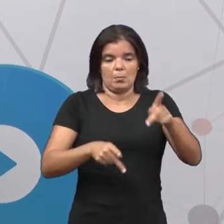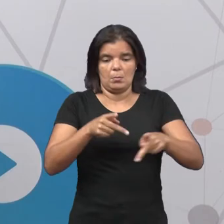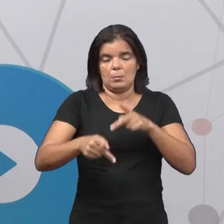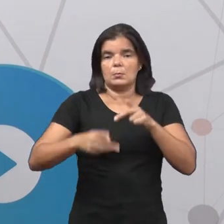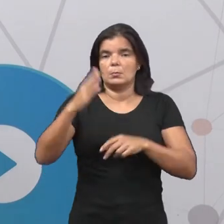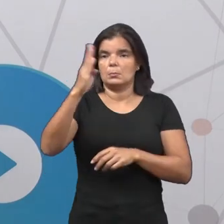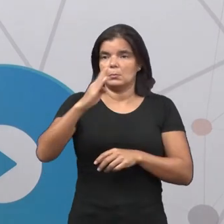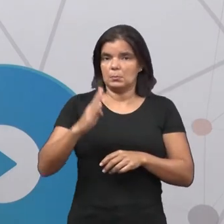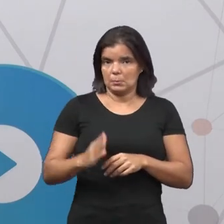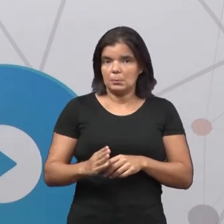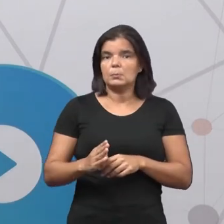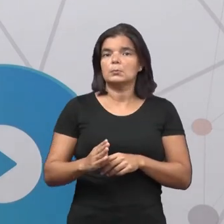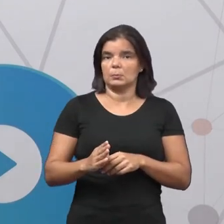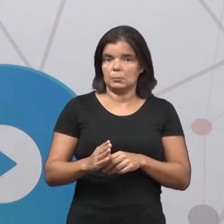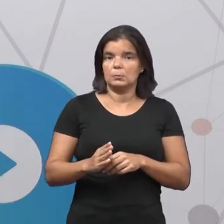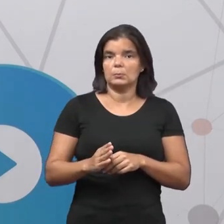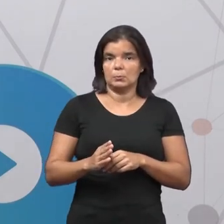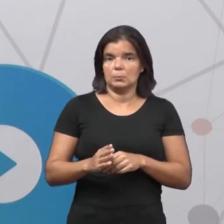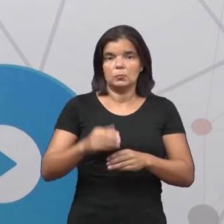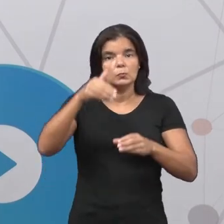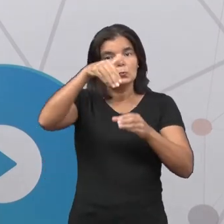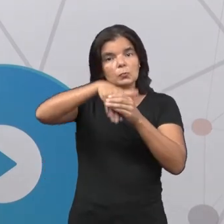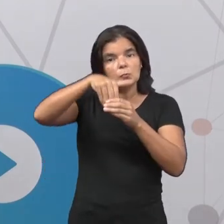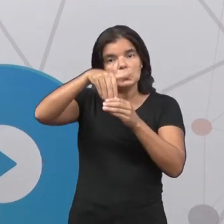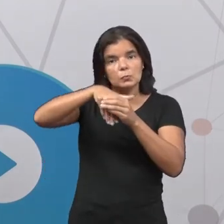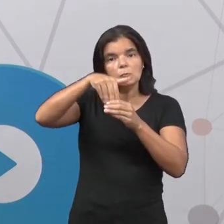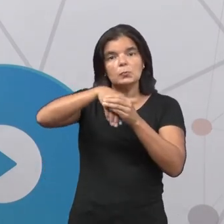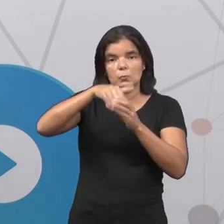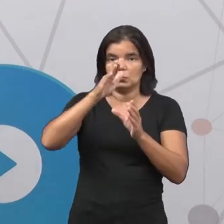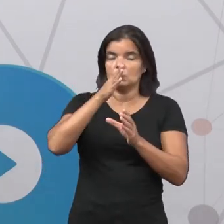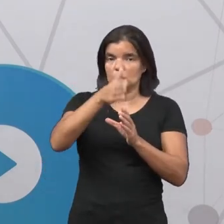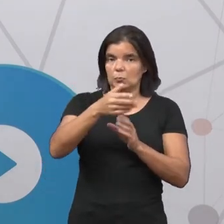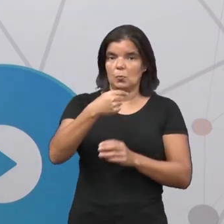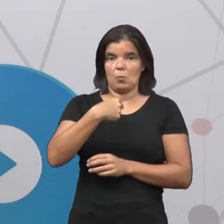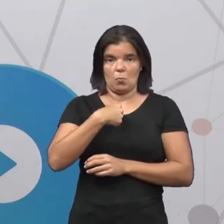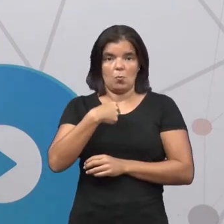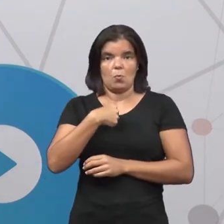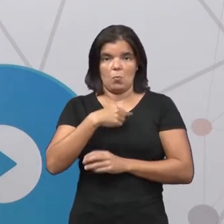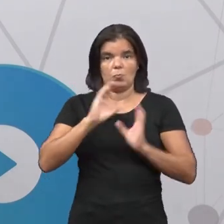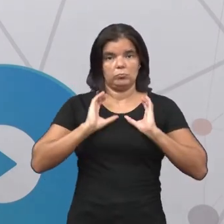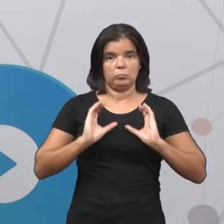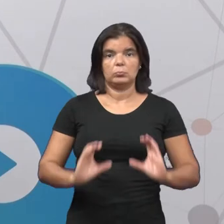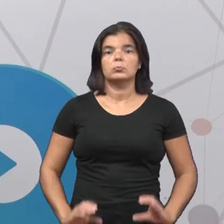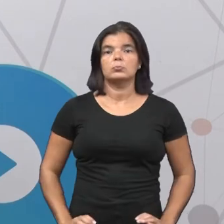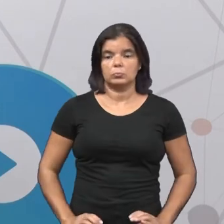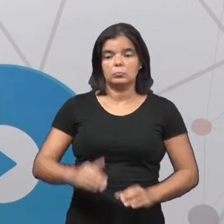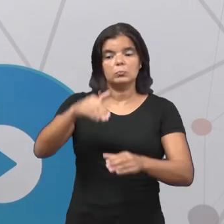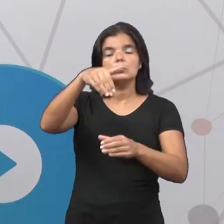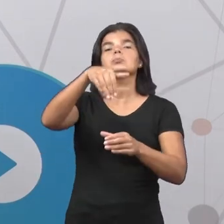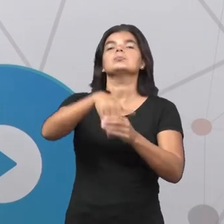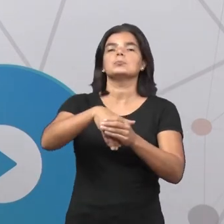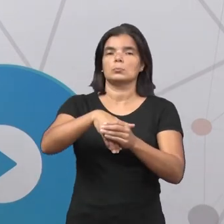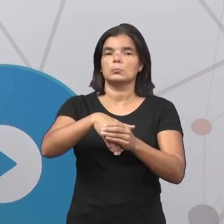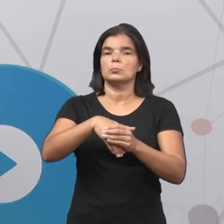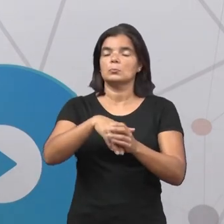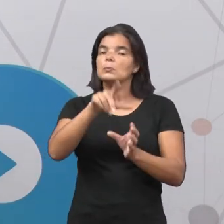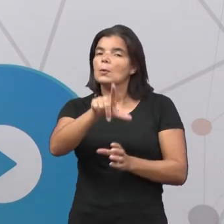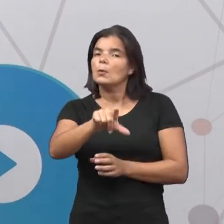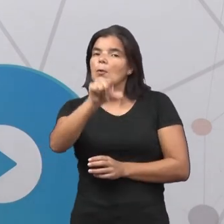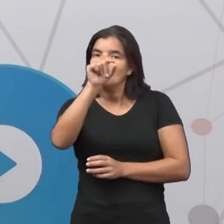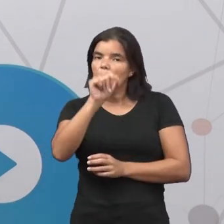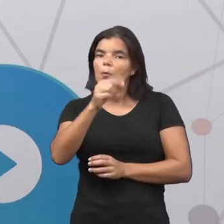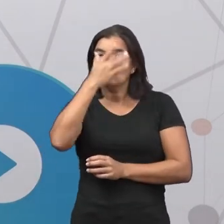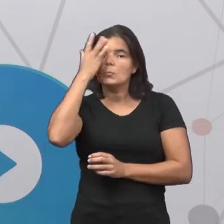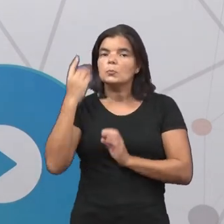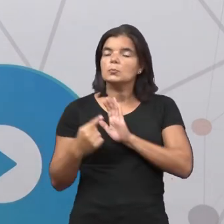brasileira, através do seu voto direto, eu, enquanto cidadão, votando e escolhendo